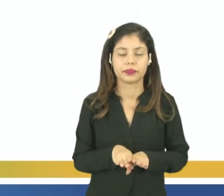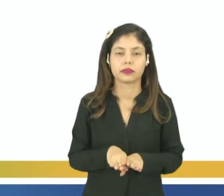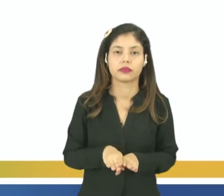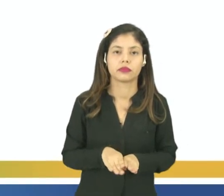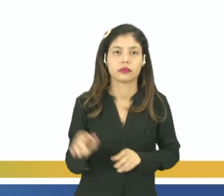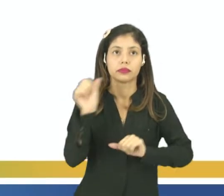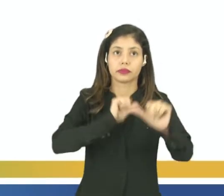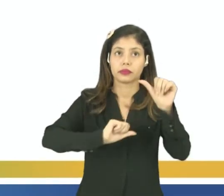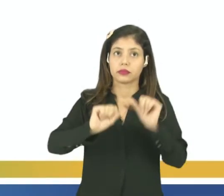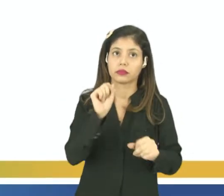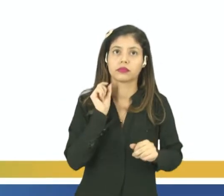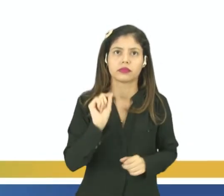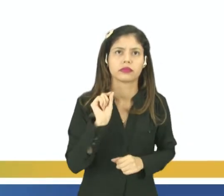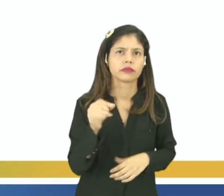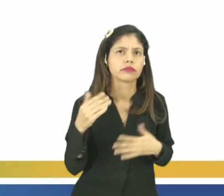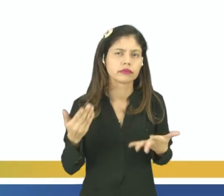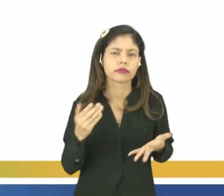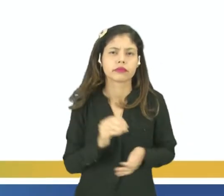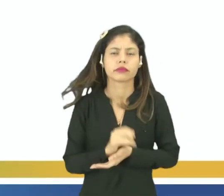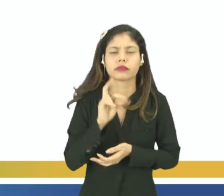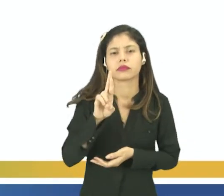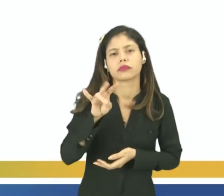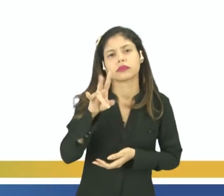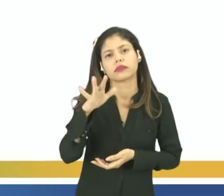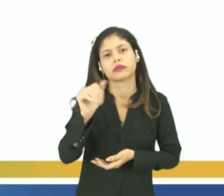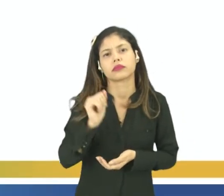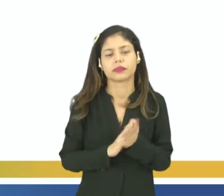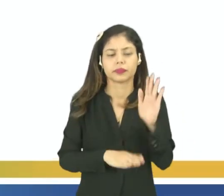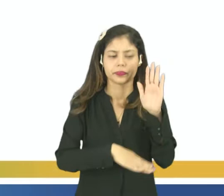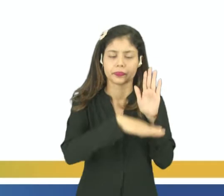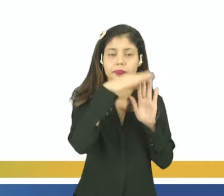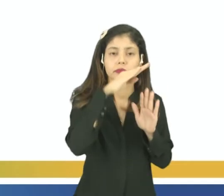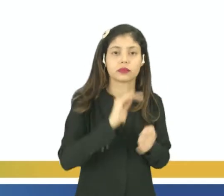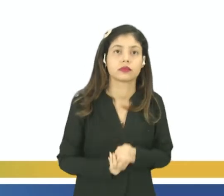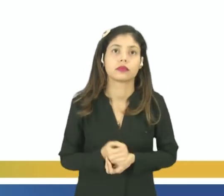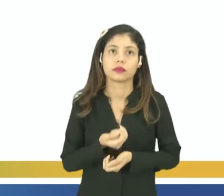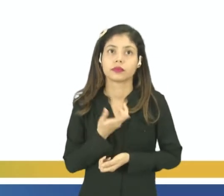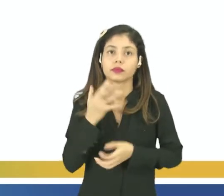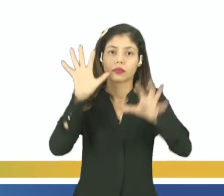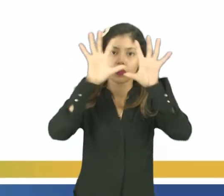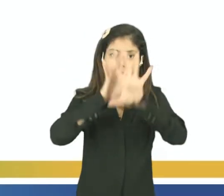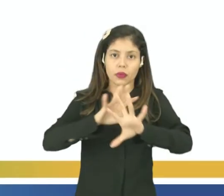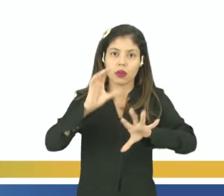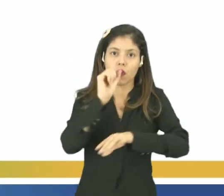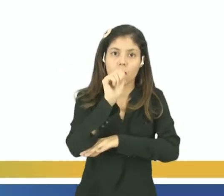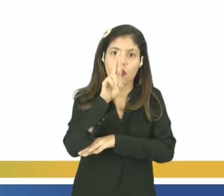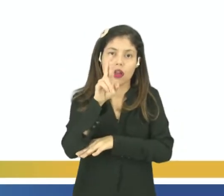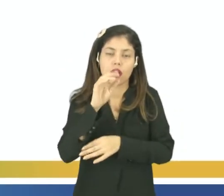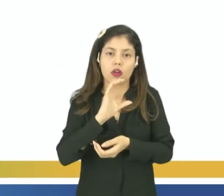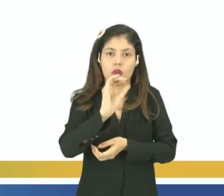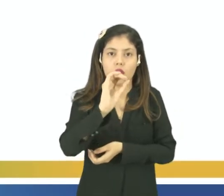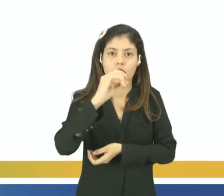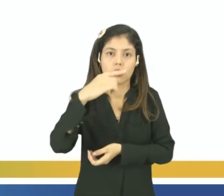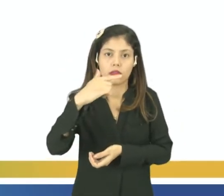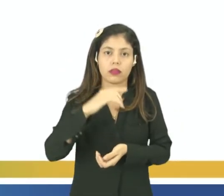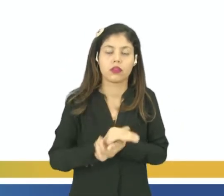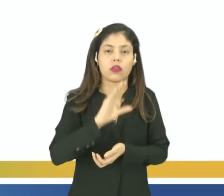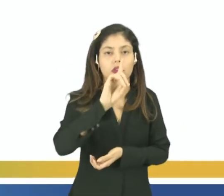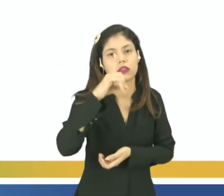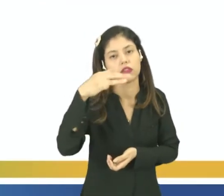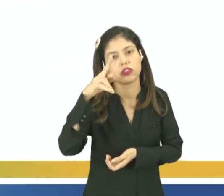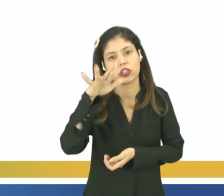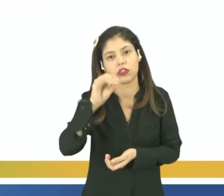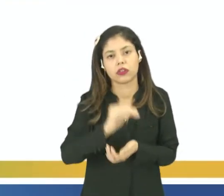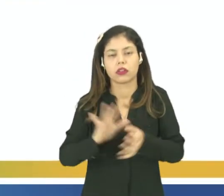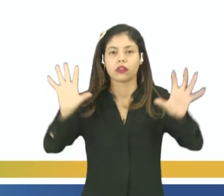da inversão térmica. O que que acontece na inversão térmica? O ar não vai conseguir circular normalmente. O ar frio vai ficar retido